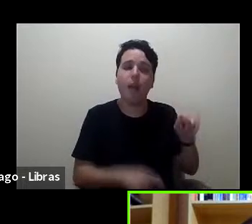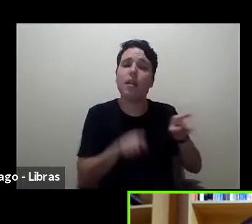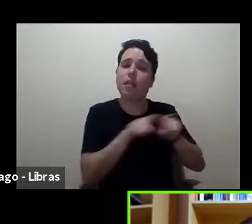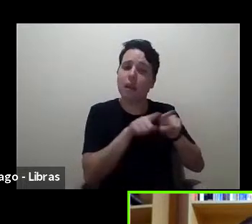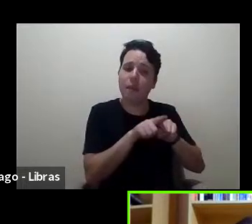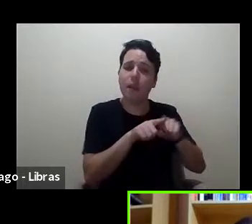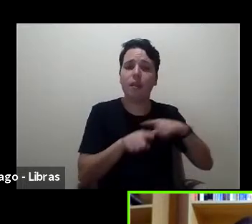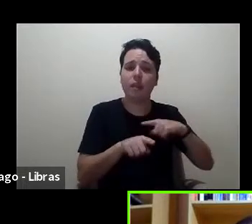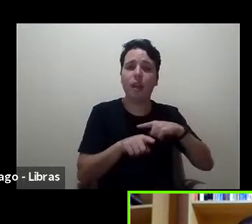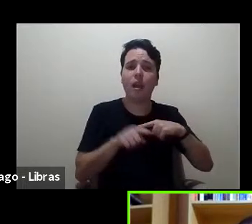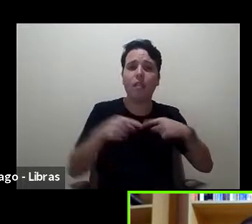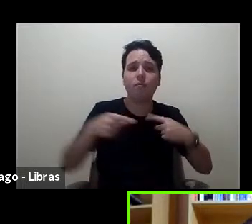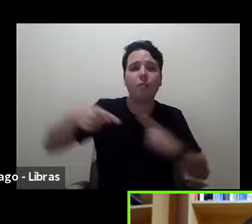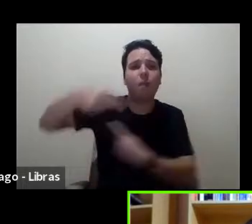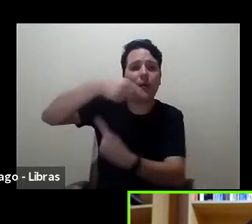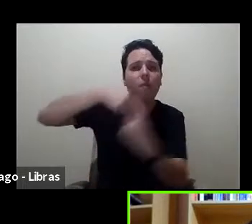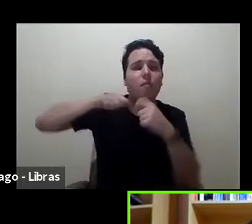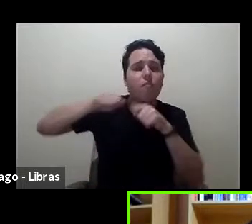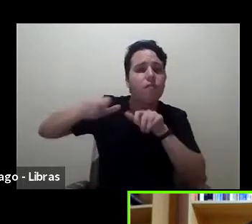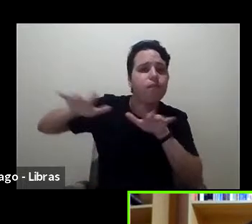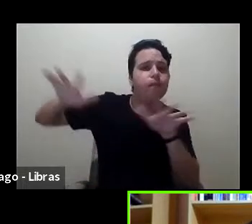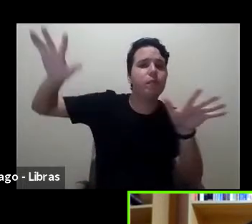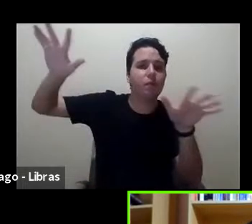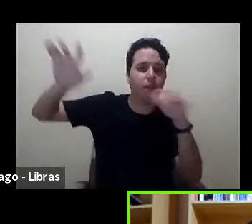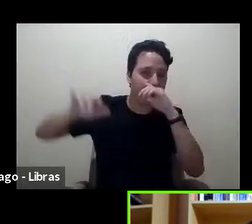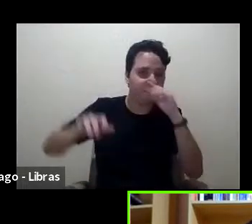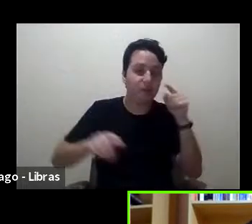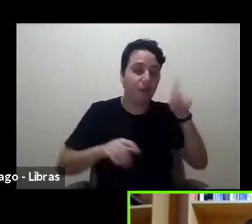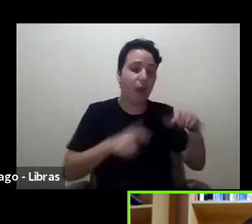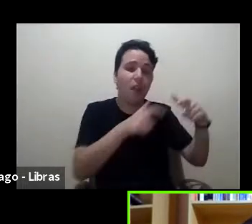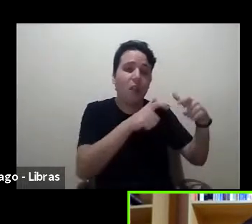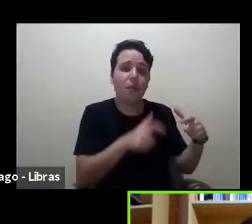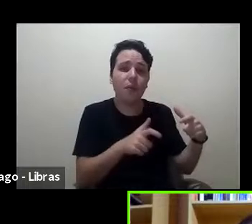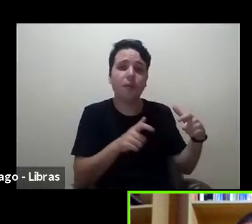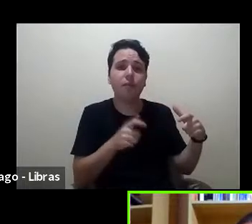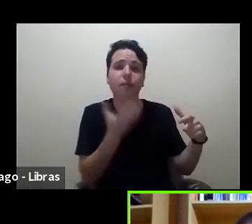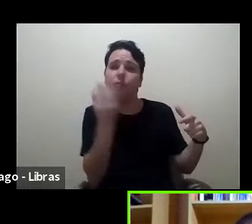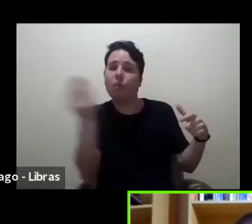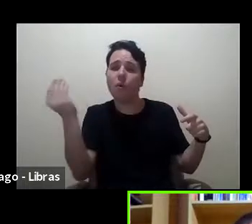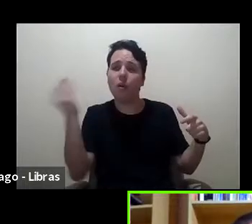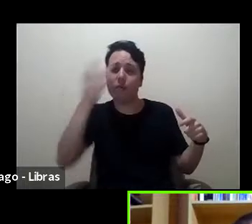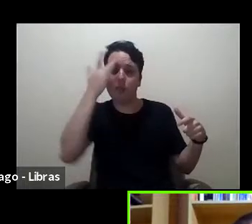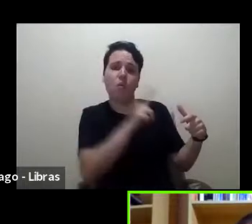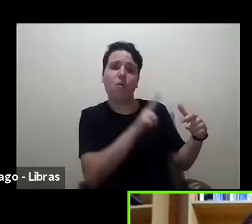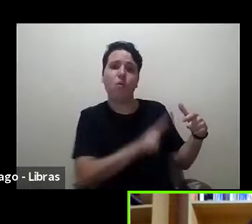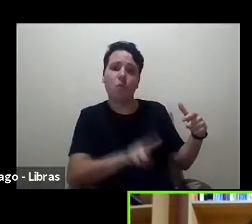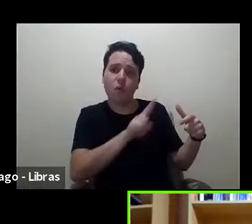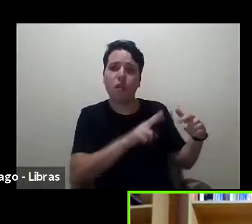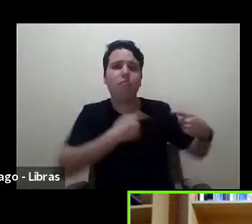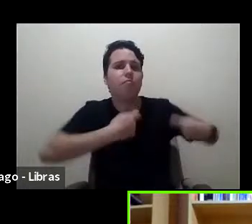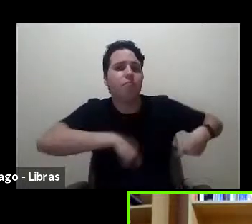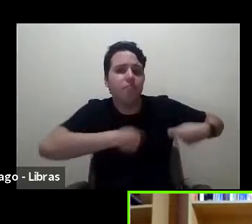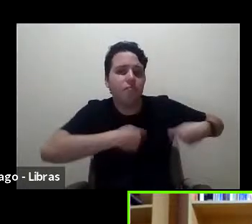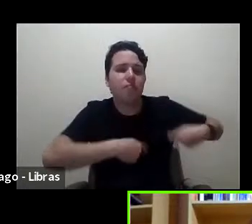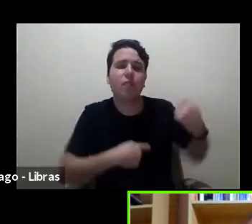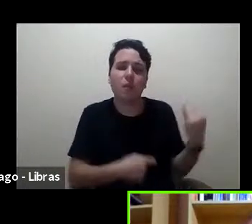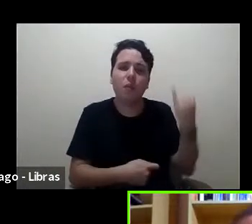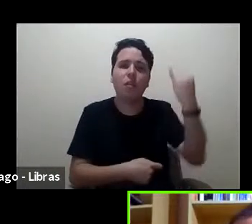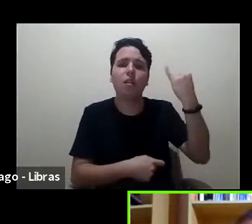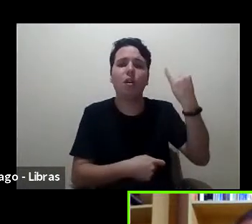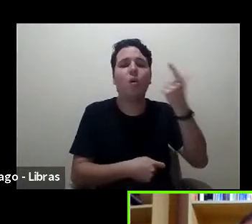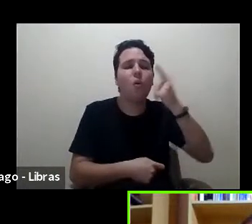E, portanto, são canais que são muito utilizados, são necessários e são importantes para